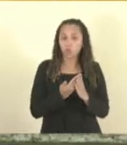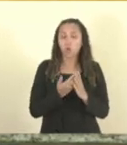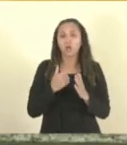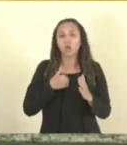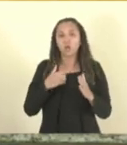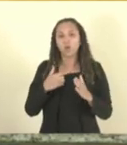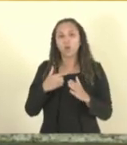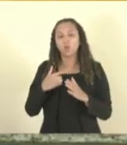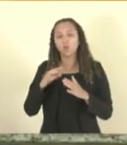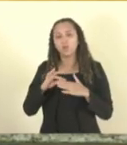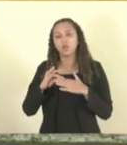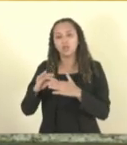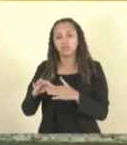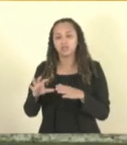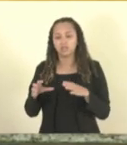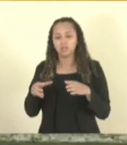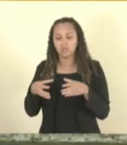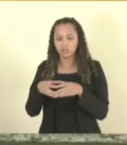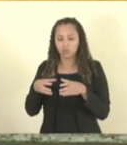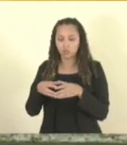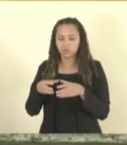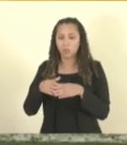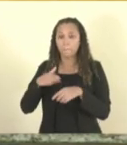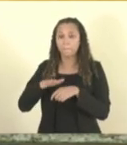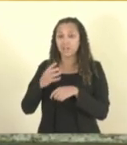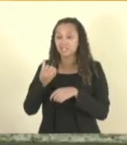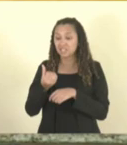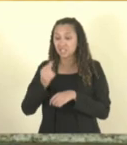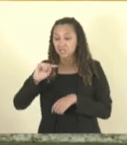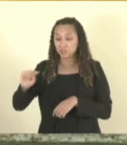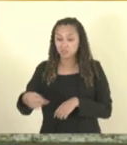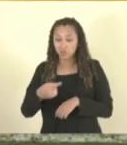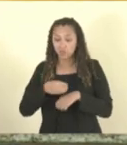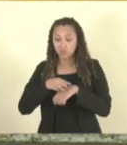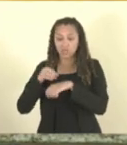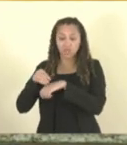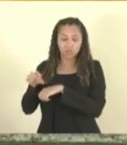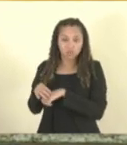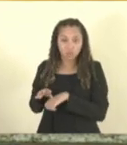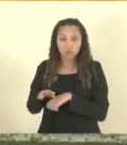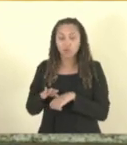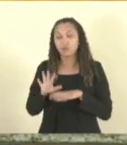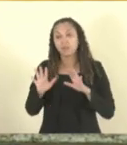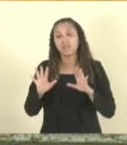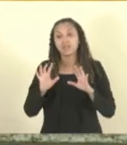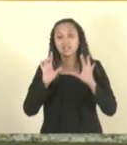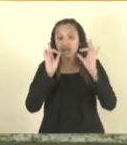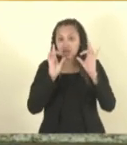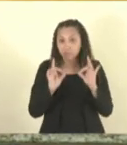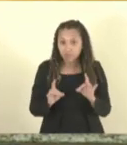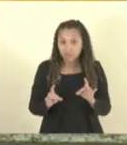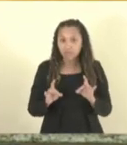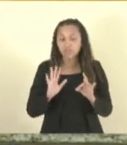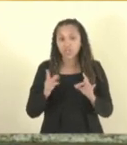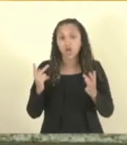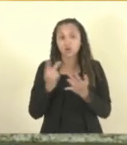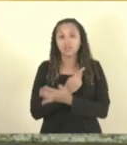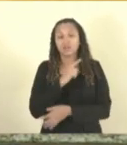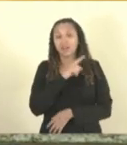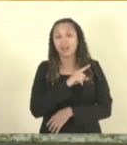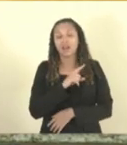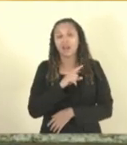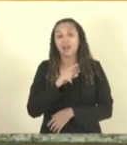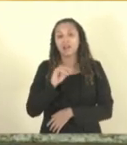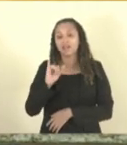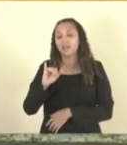Proteção a Criança e Adolescente, fizemos mais de 6 mil indicações em várias áreas. Esse caso específico, deputado Janete, aconteceu lá em Coqueiral